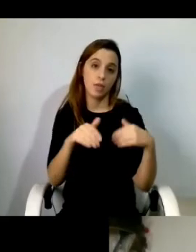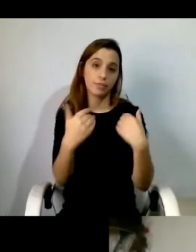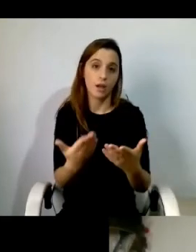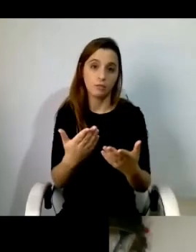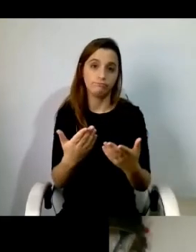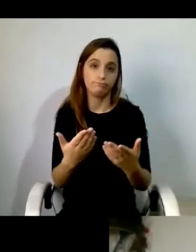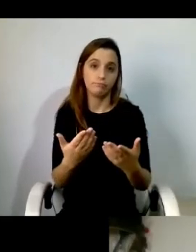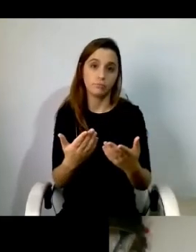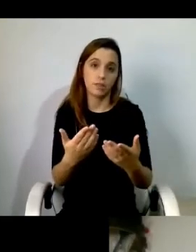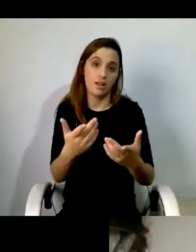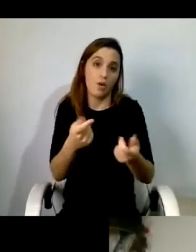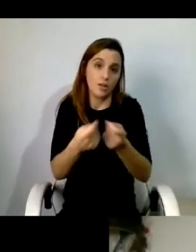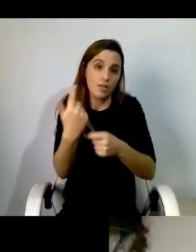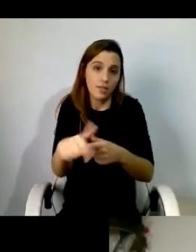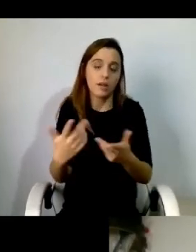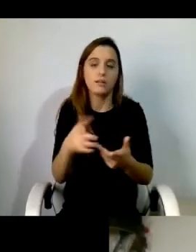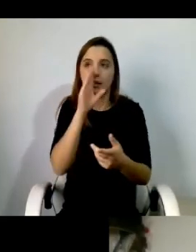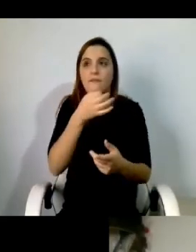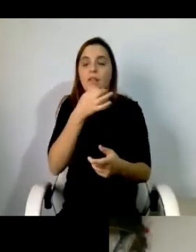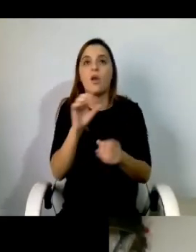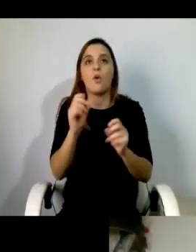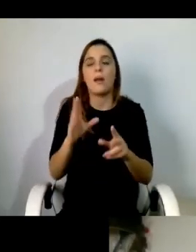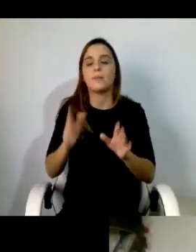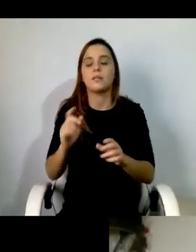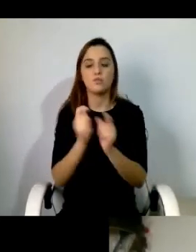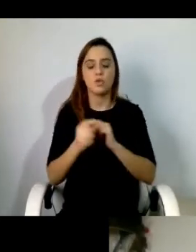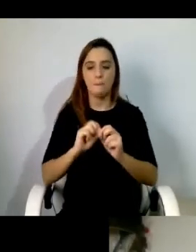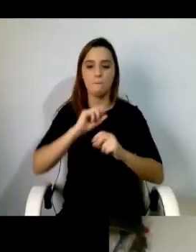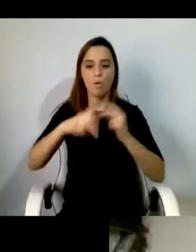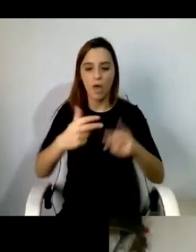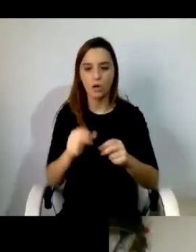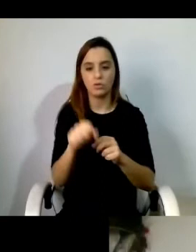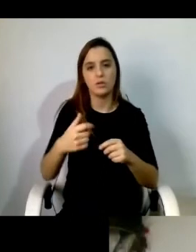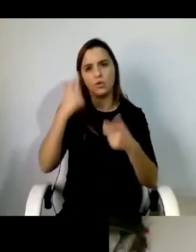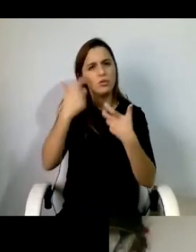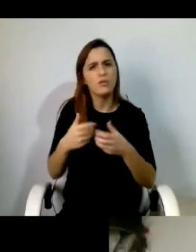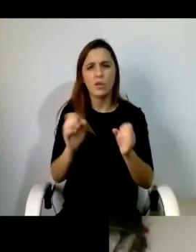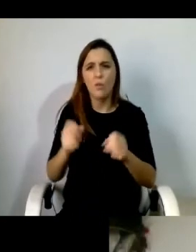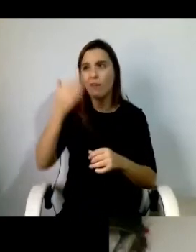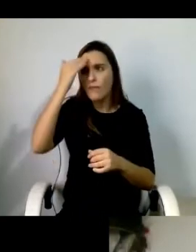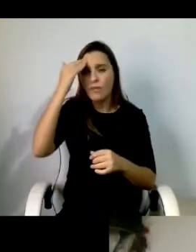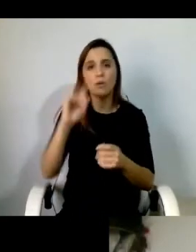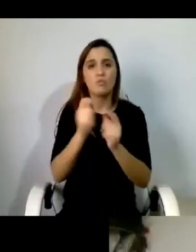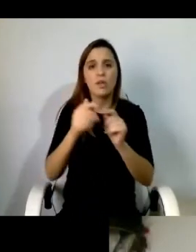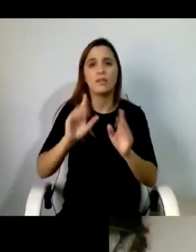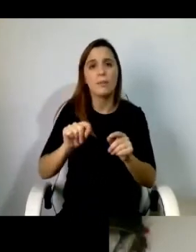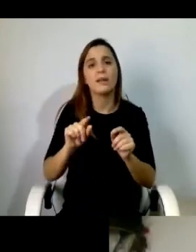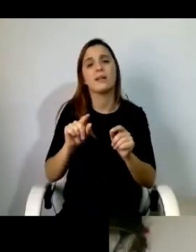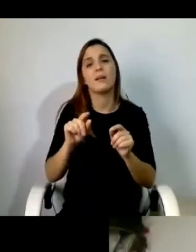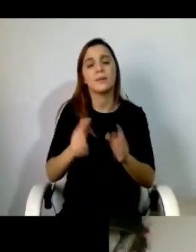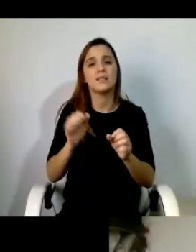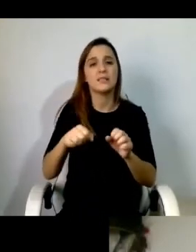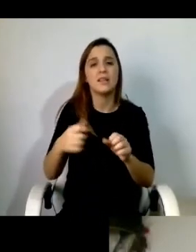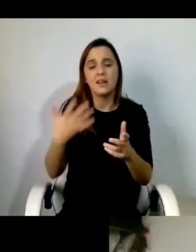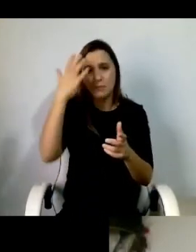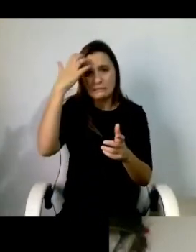por isso se me falarem se é preciso modernizar não tenho dúvidas que é se é preciso mudar mentalidades também não tenho dúvidas que é preciso mudar mentalidades